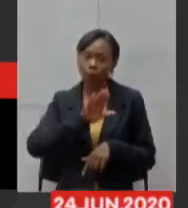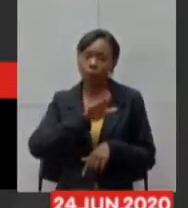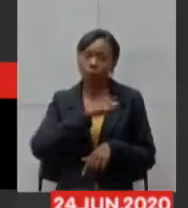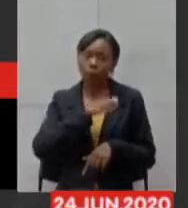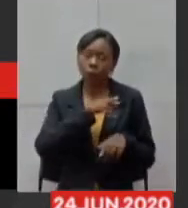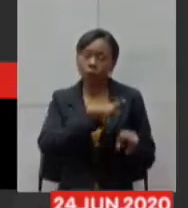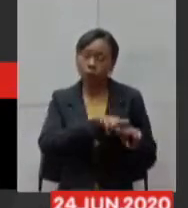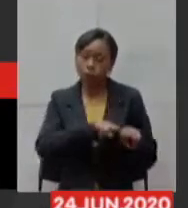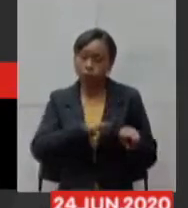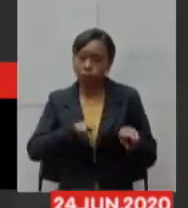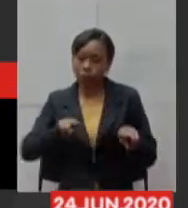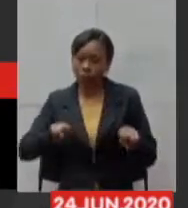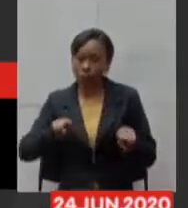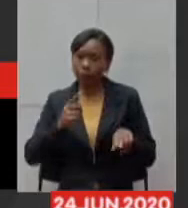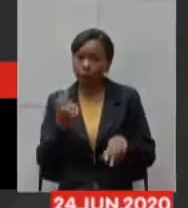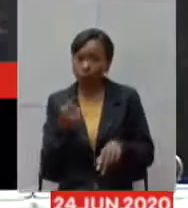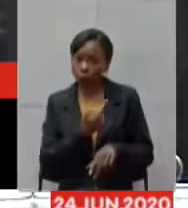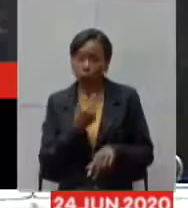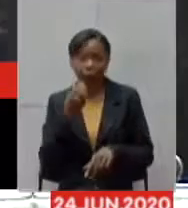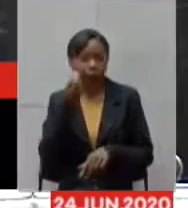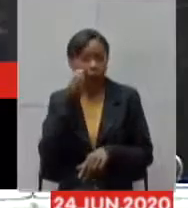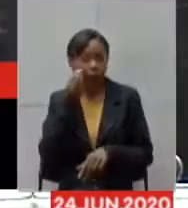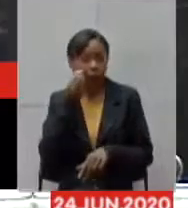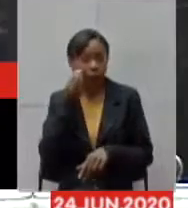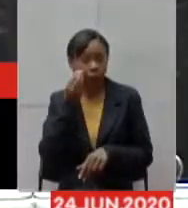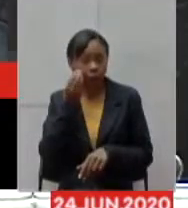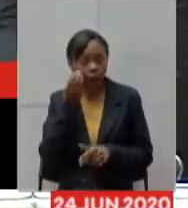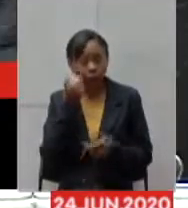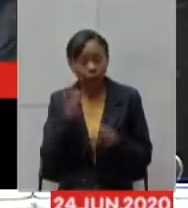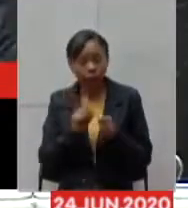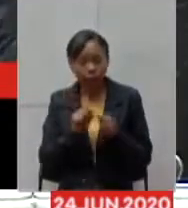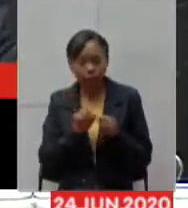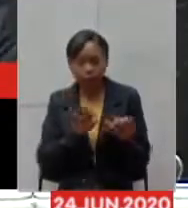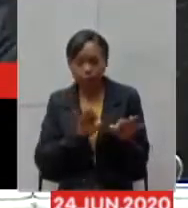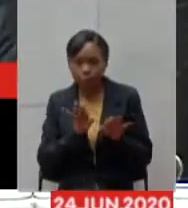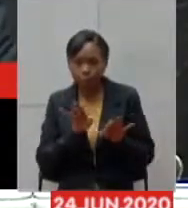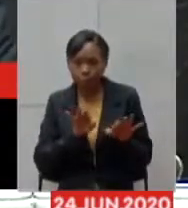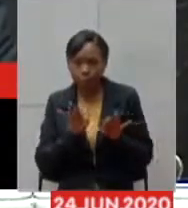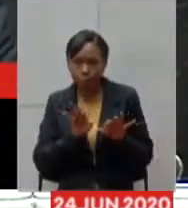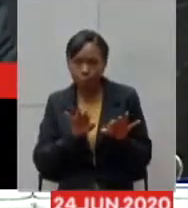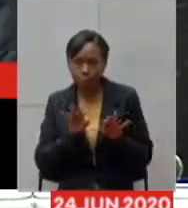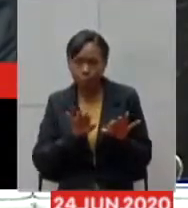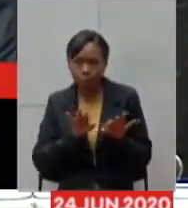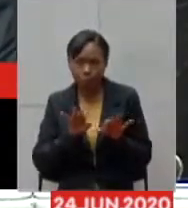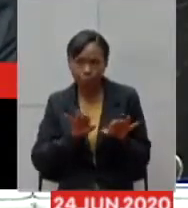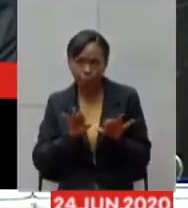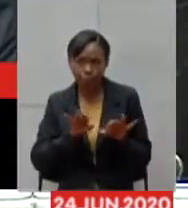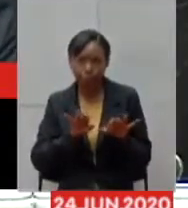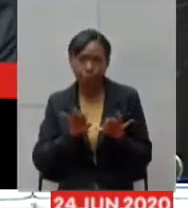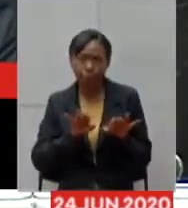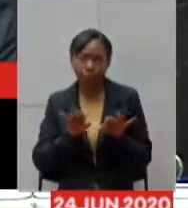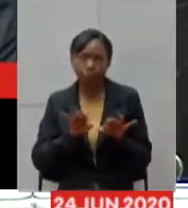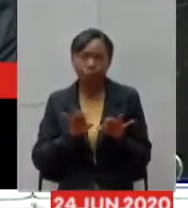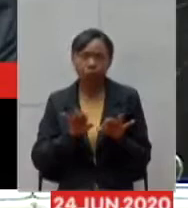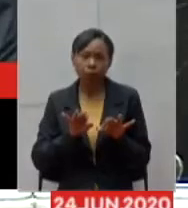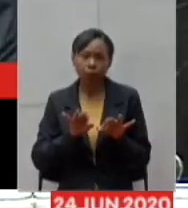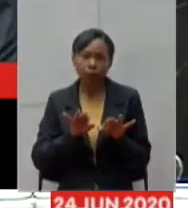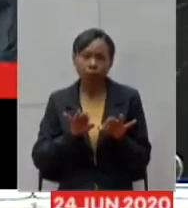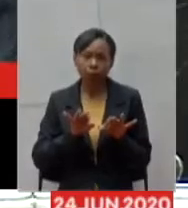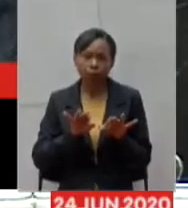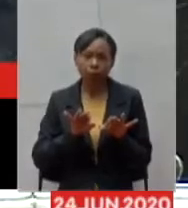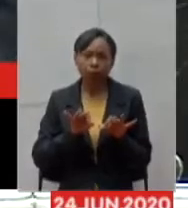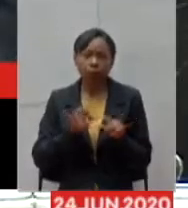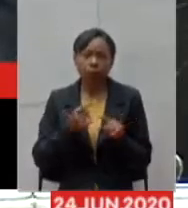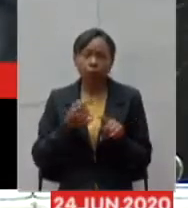do ponto de vista automático porque é importante nós tentarmos automatizar porque senão nós temos que desviar muito recurso humano